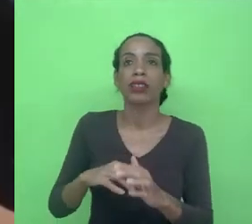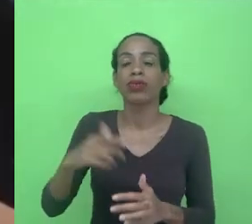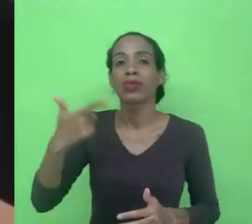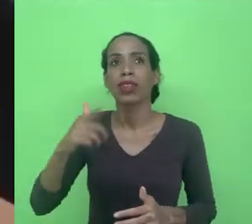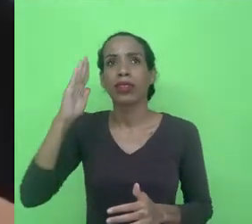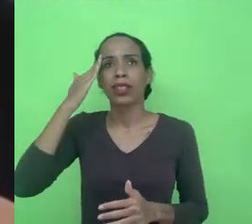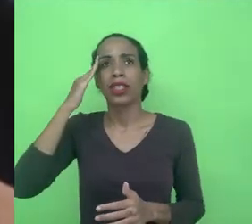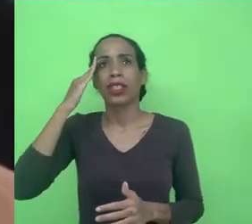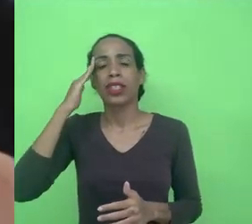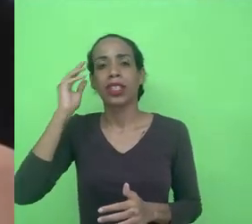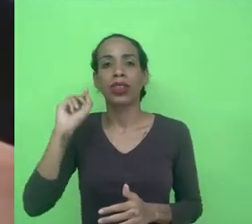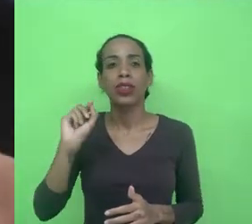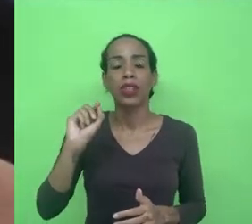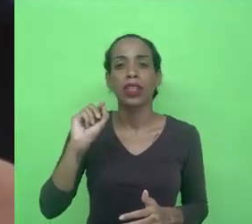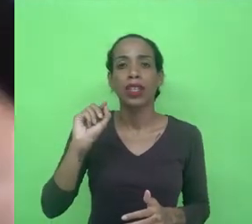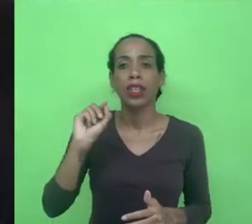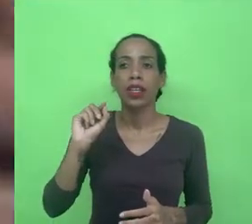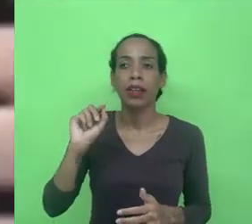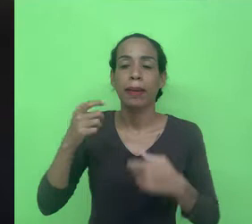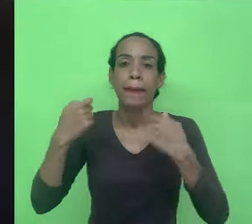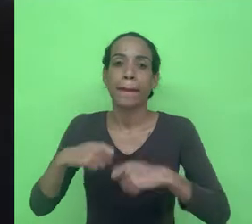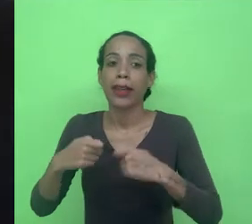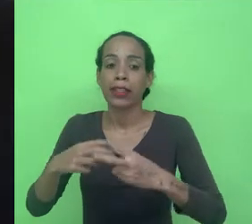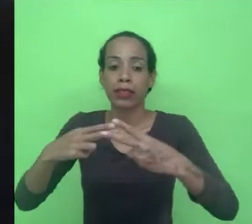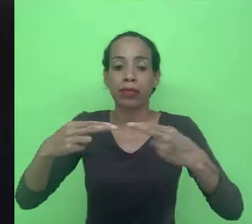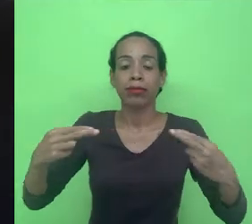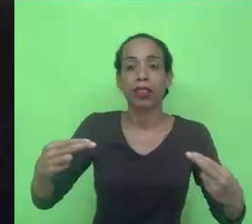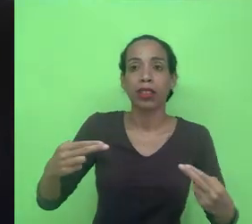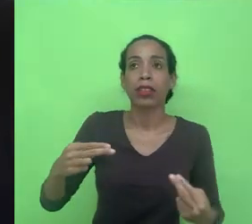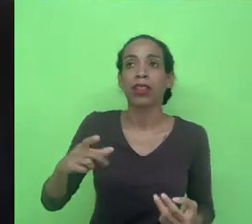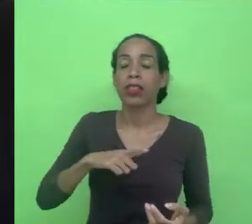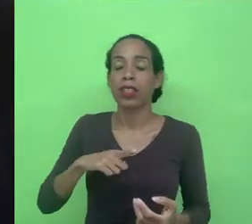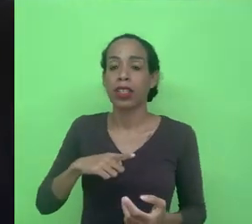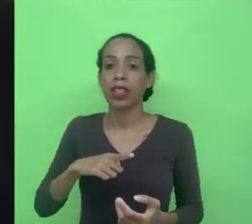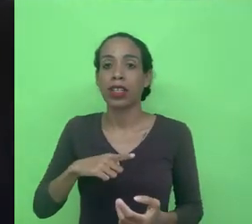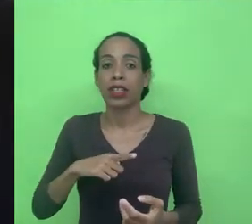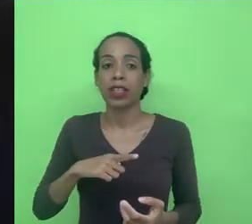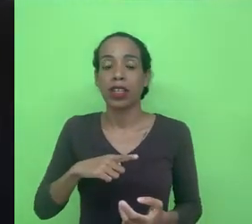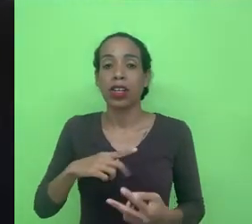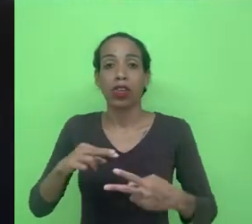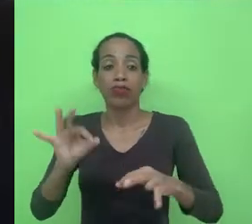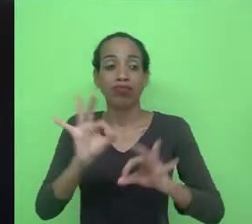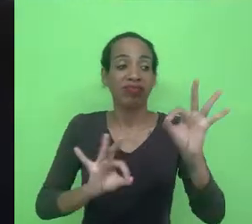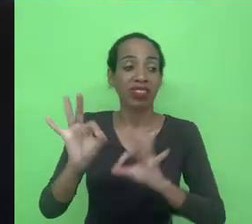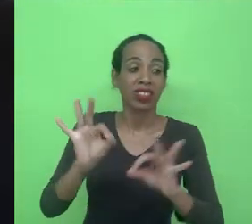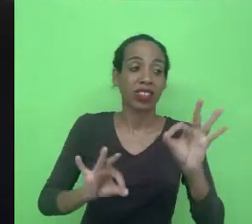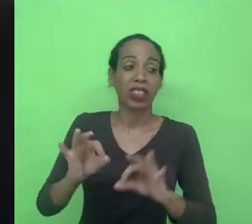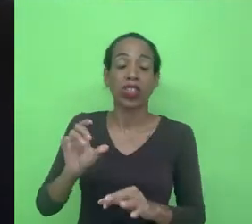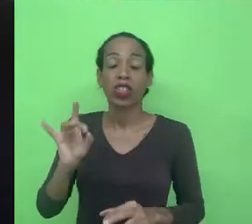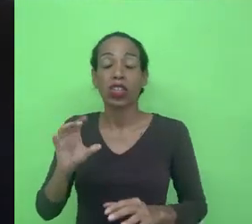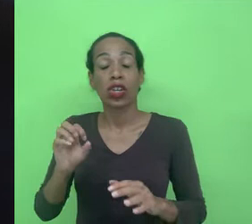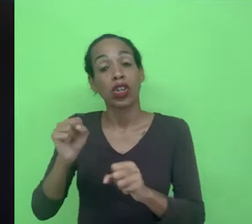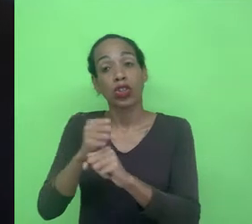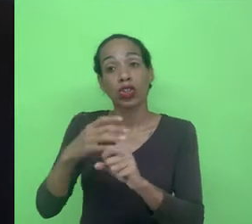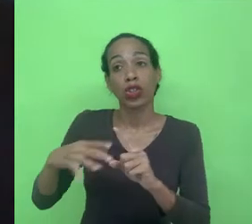que os dados eles servem para explicar várias e várias e várias realidades várias e várias e várias controvérsias sociais que